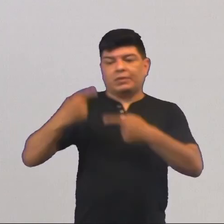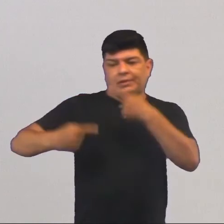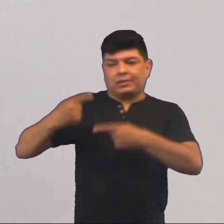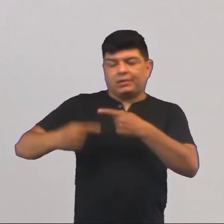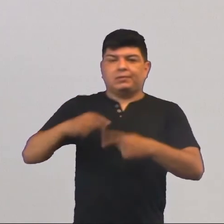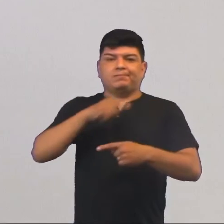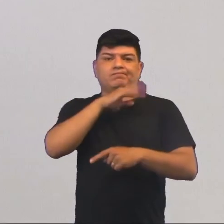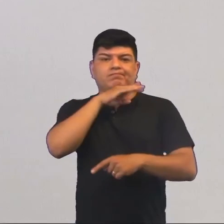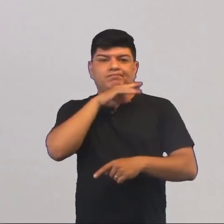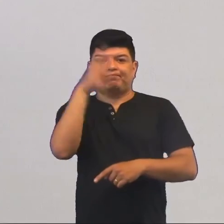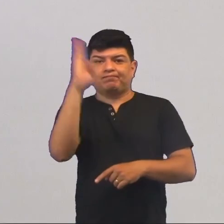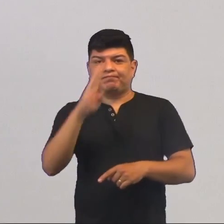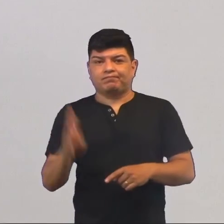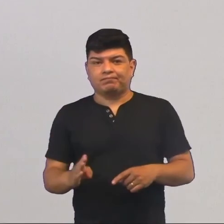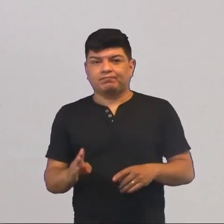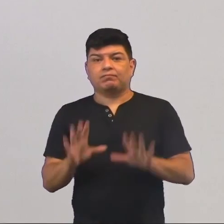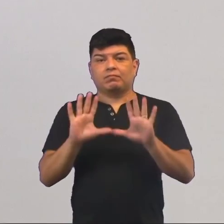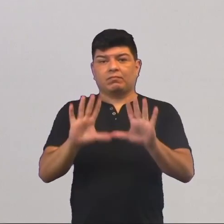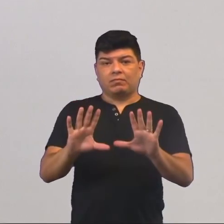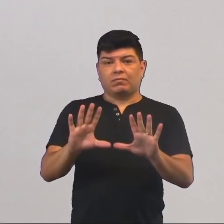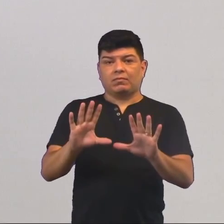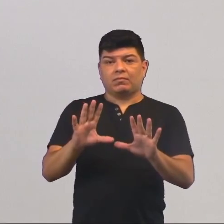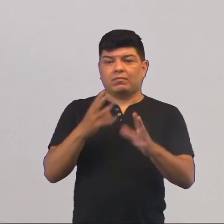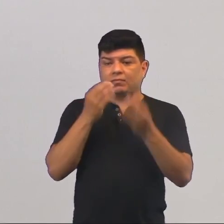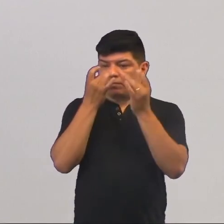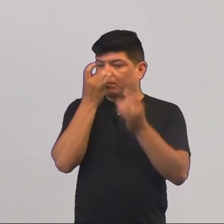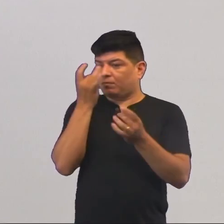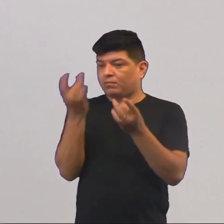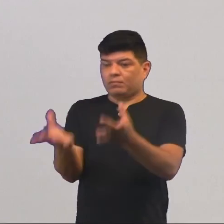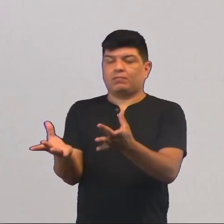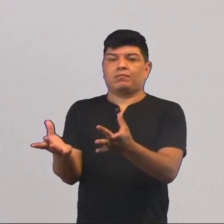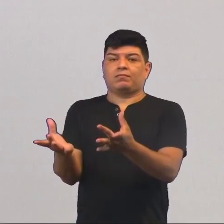político no Brasil e acaba culminando com a sua abdicação.